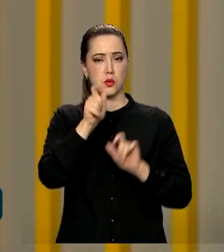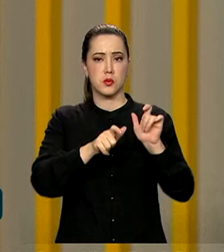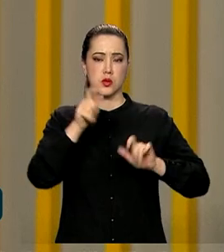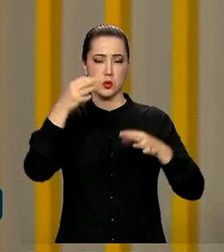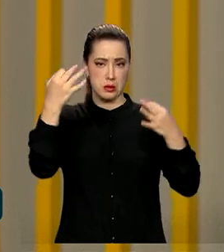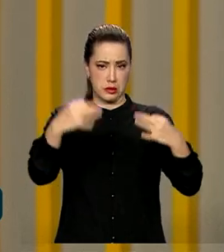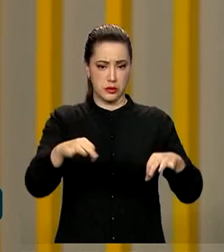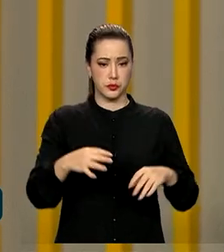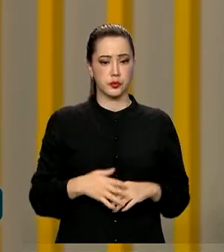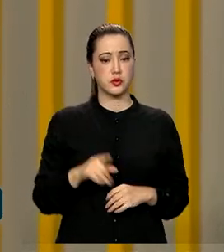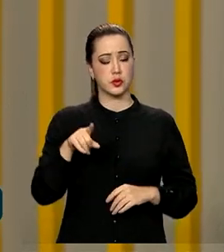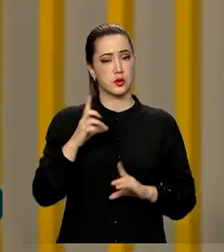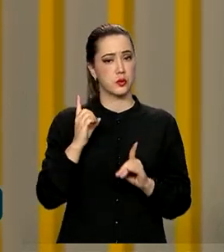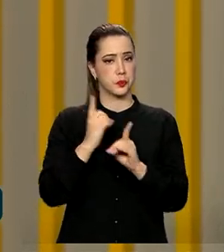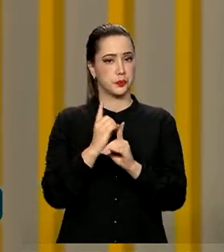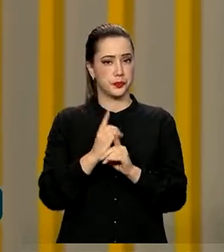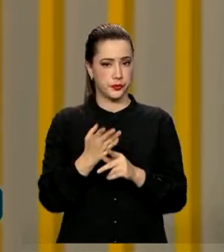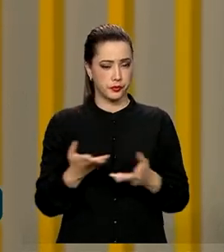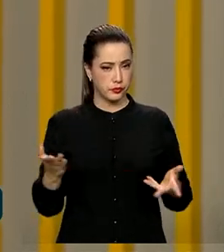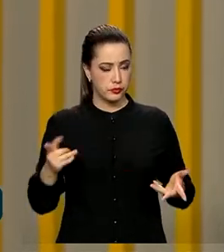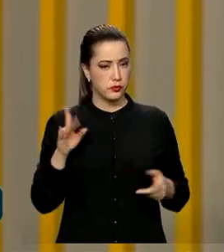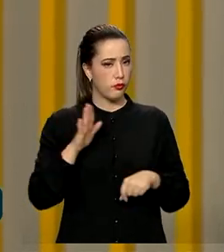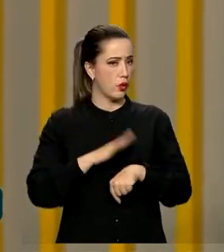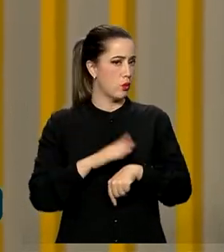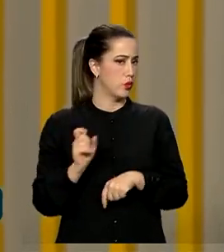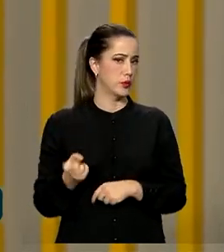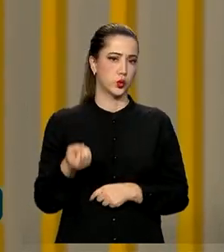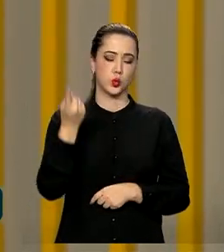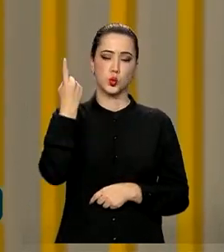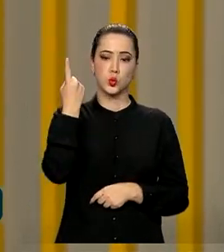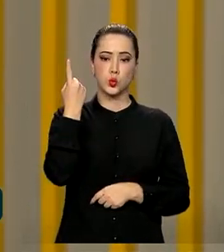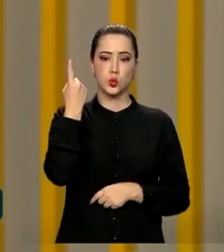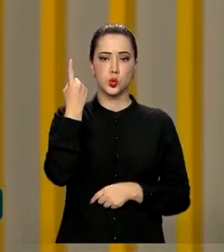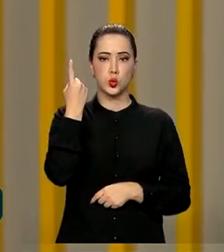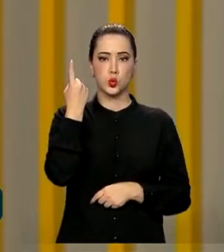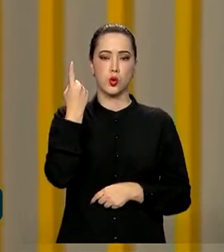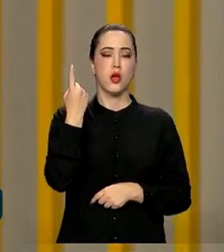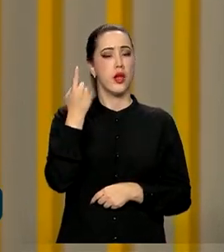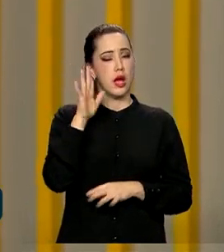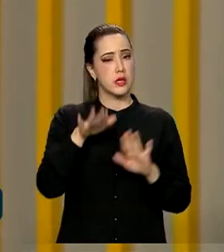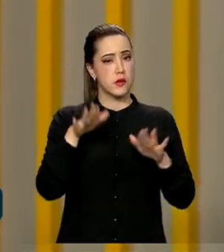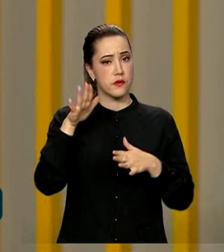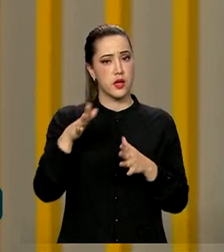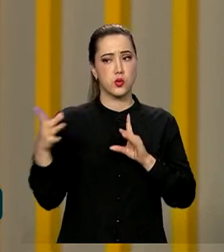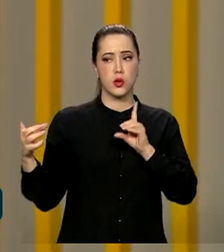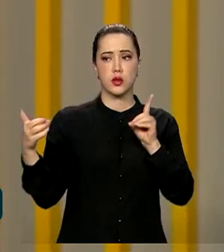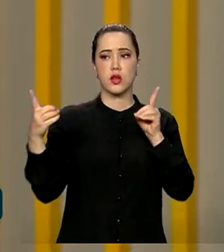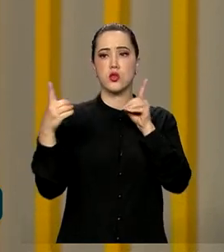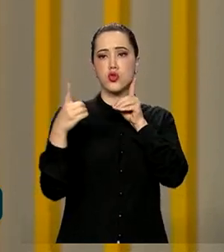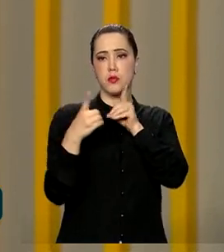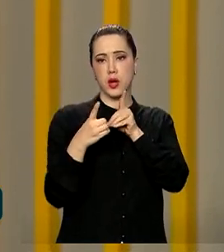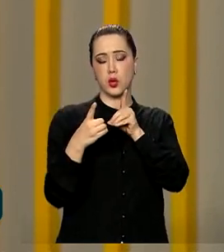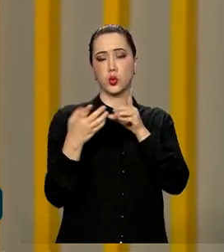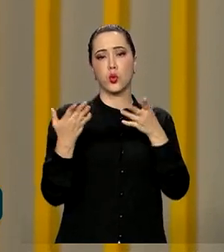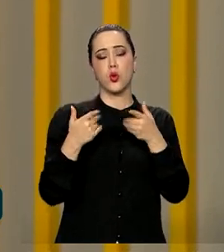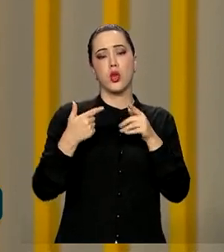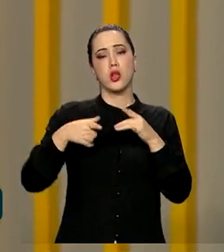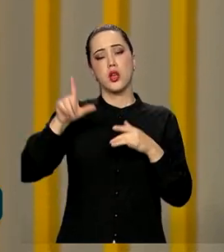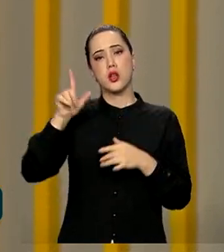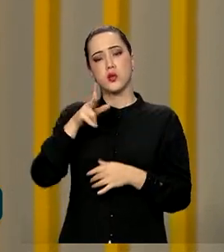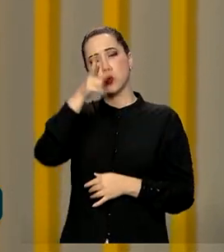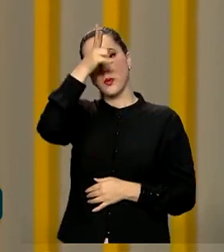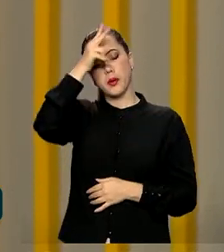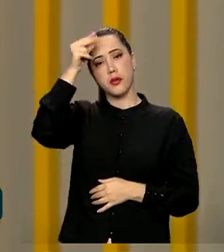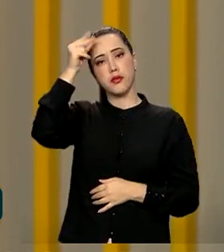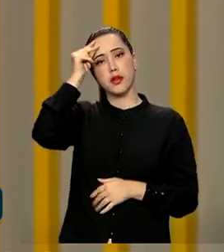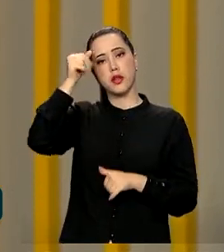nesse encontro. Então, é um momento único, né? É aquele atendimento que, muitas das vezes, o prefeito que está longe do grande centro, não vem